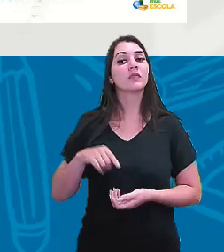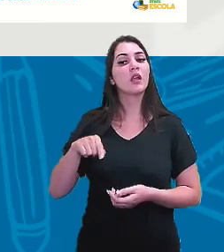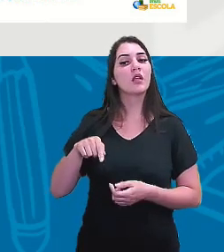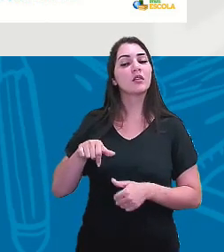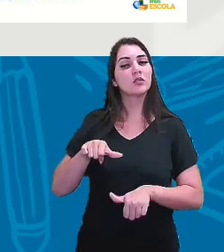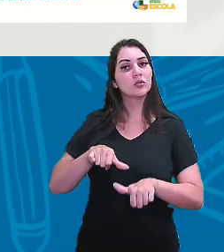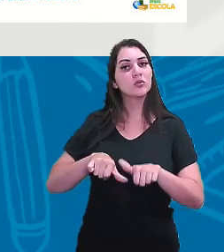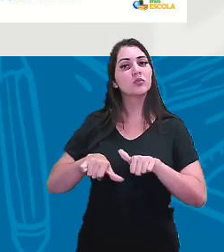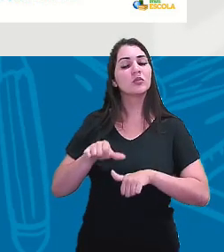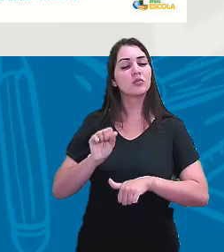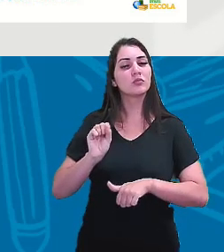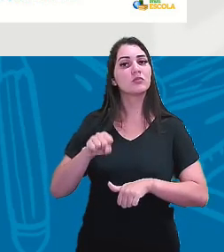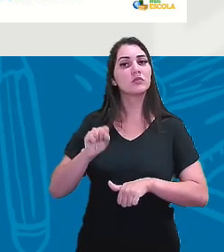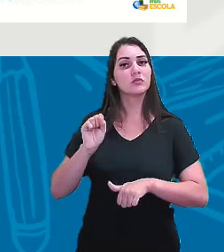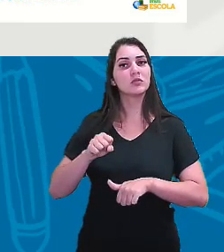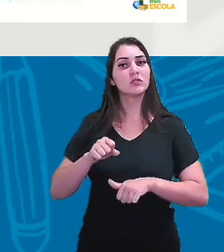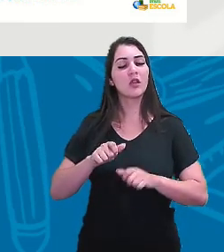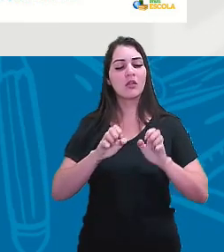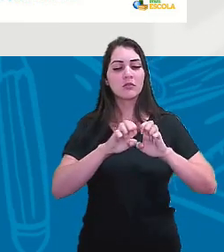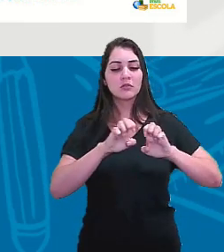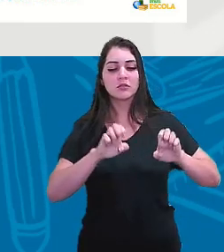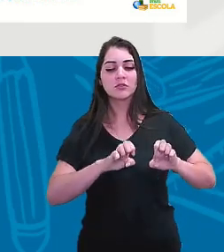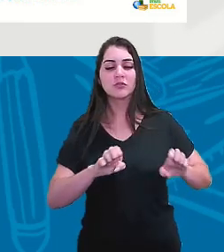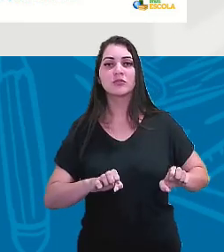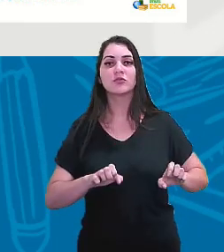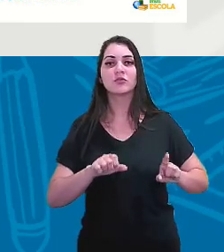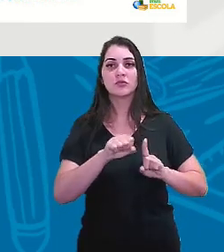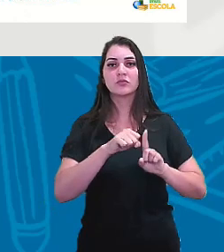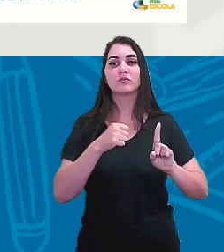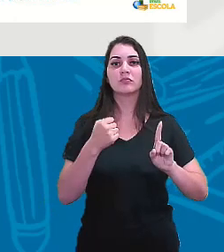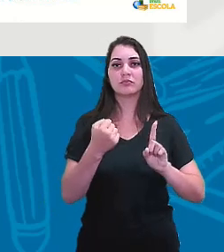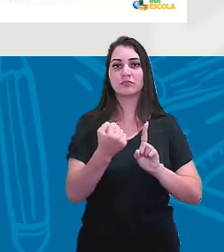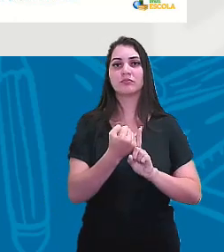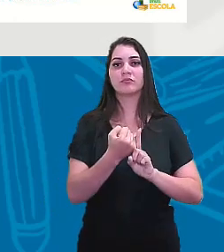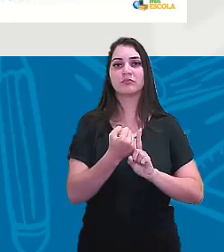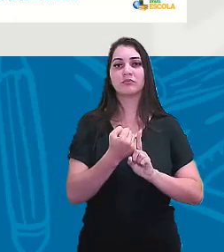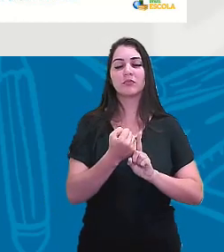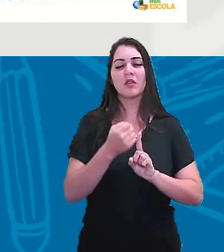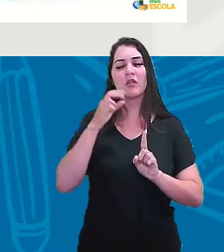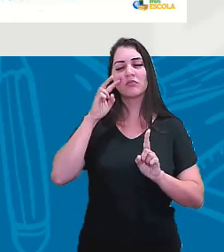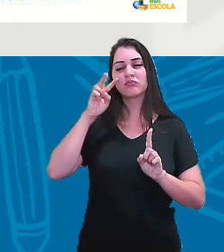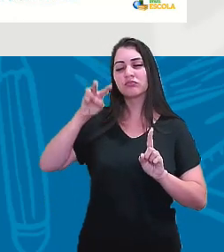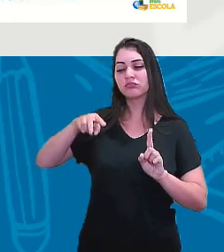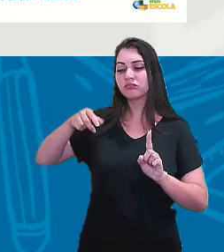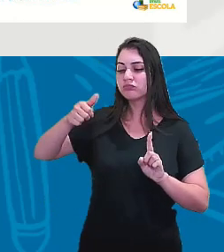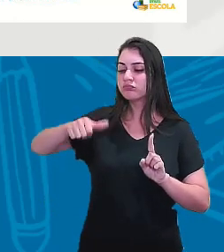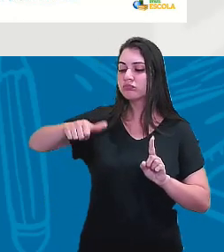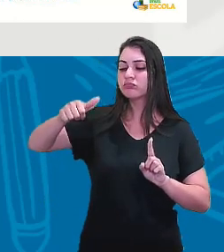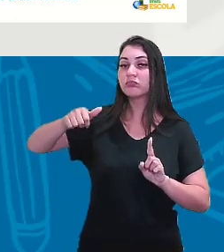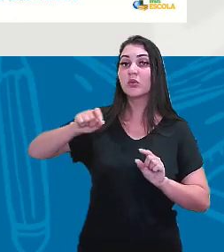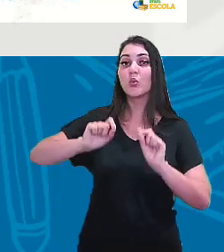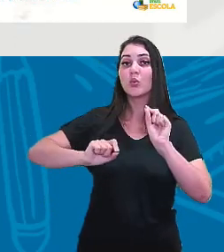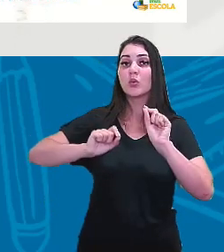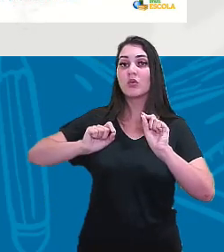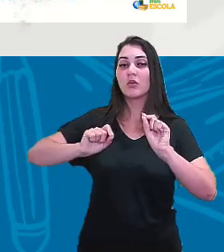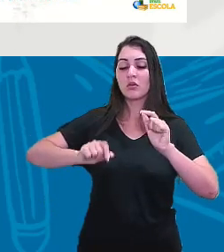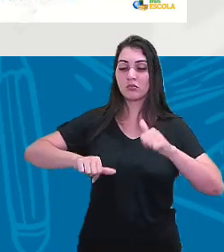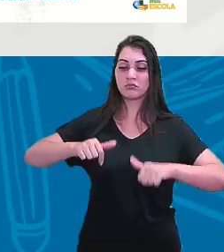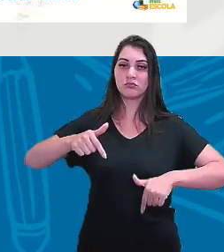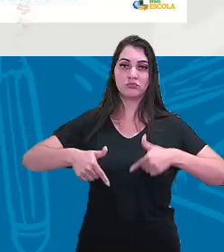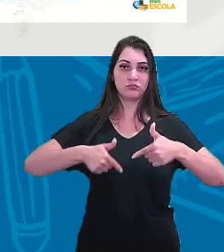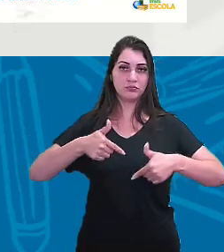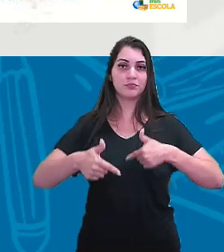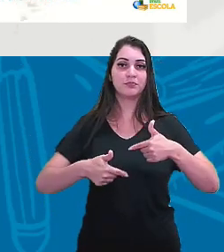modificou sim com as estruturas sociais ao rever a questão trabalhista. Então,